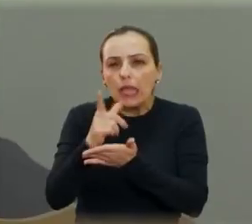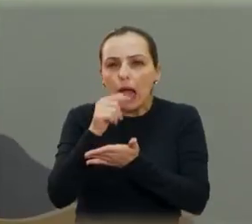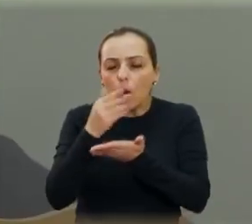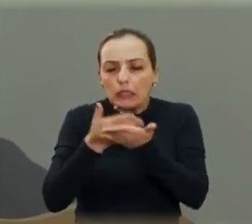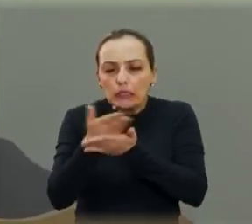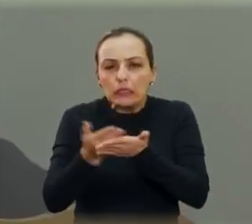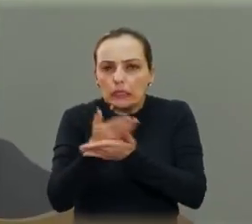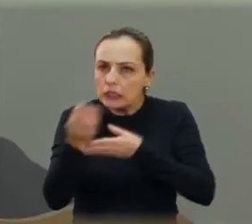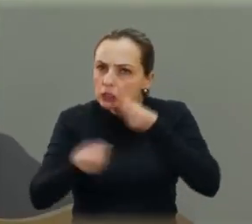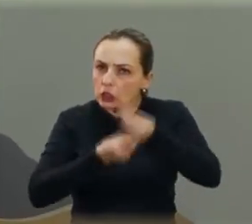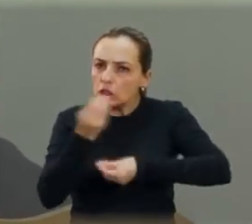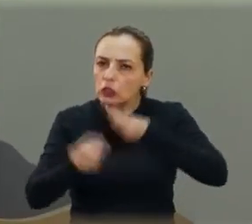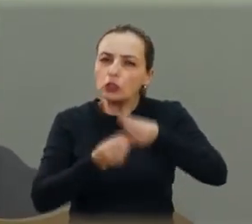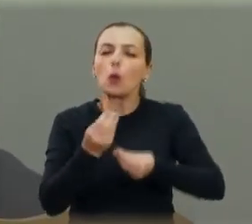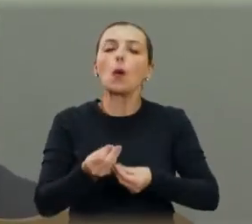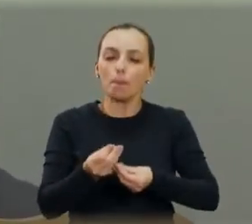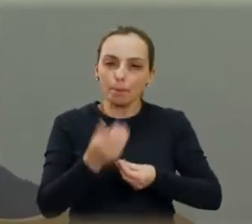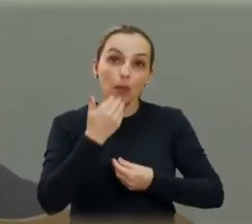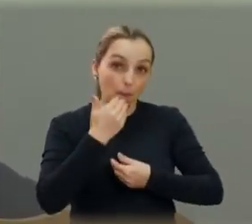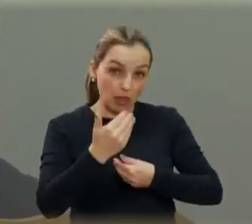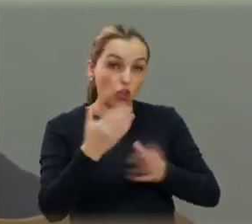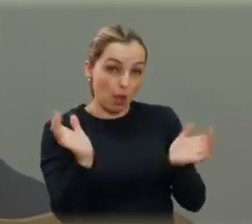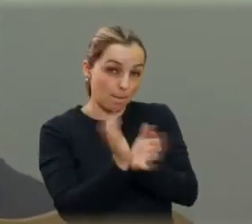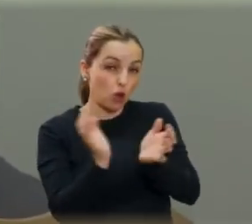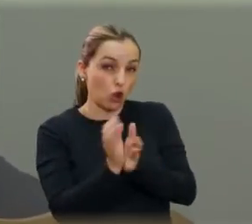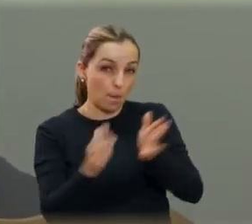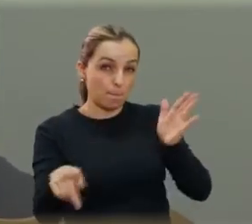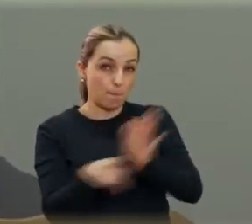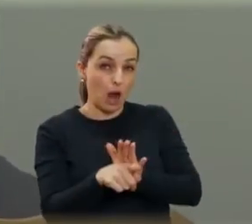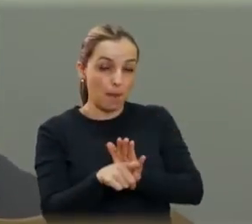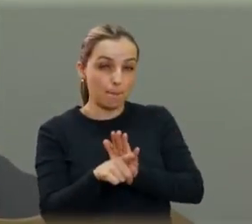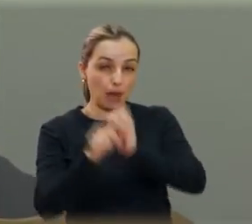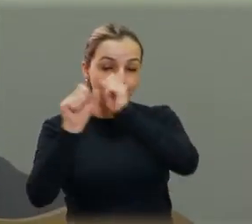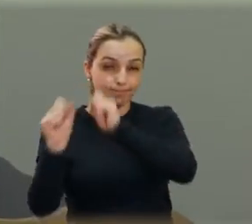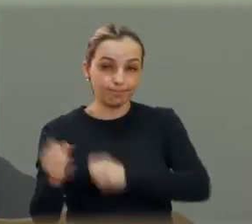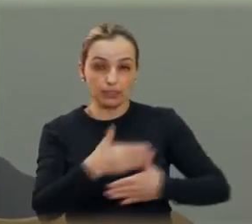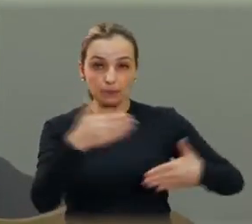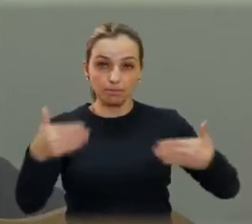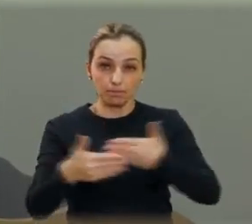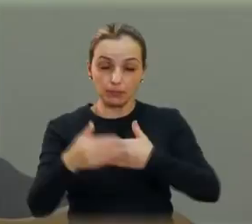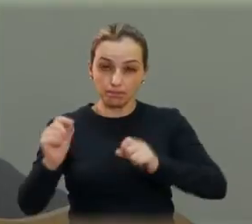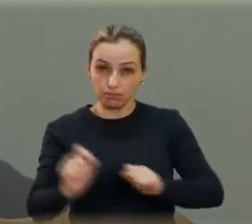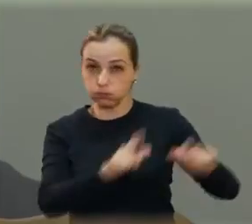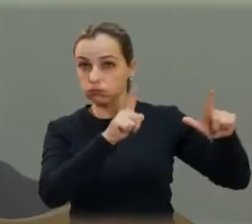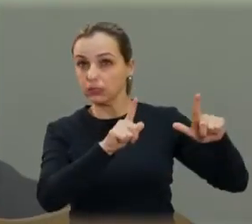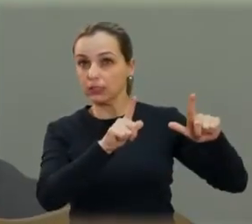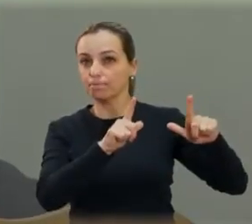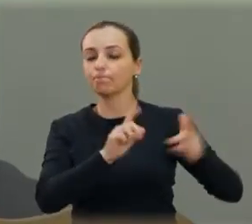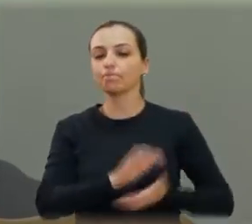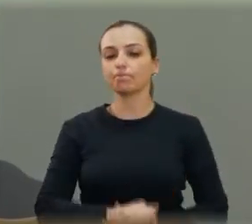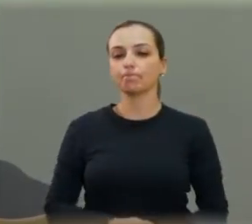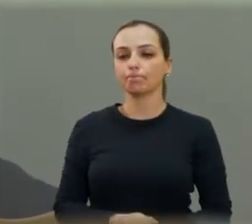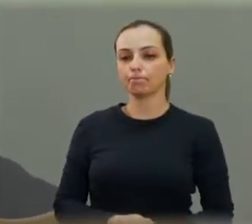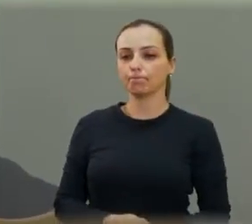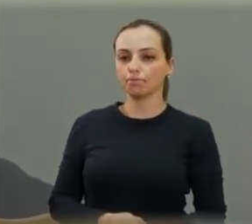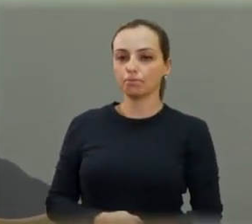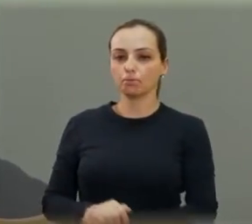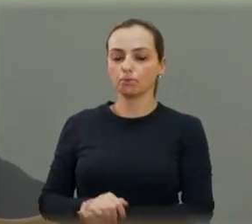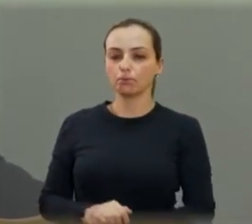Eu vou até pedir também para a nossa equipe, por favor, soltar as imagens que nós fizemos ontem no DAE.